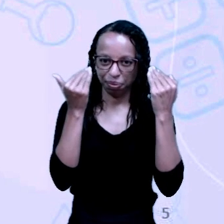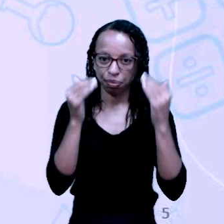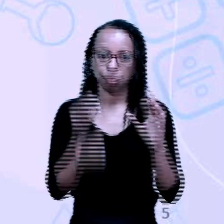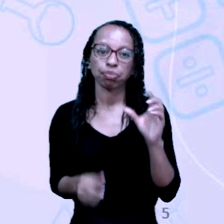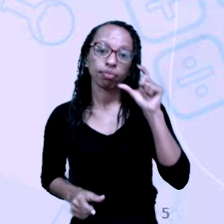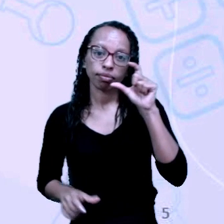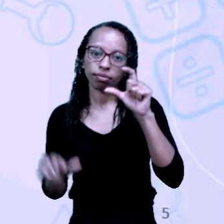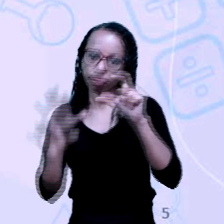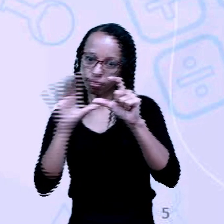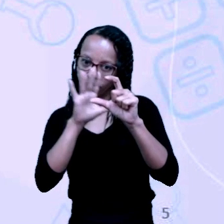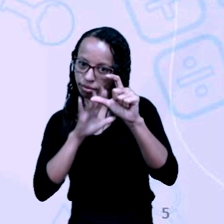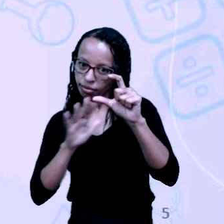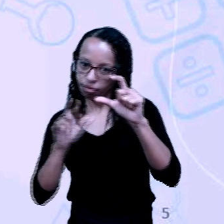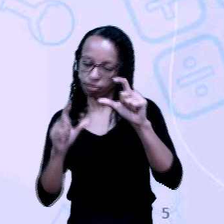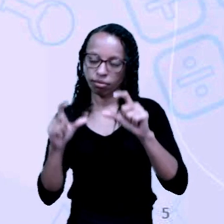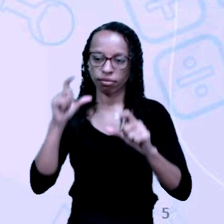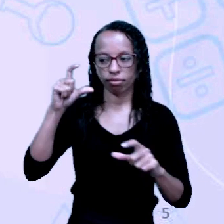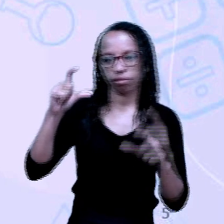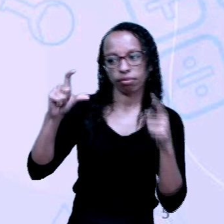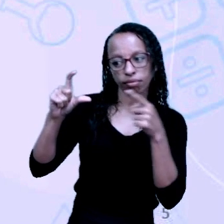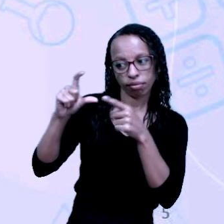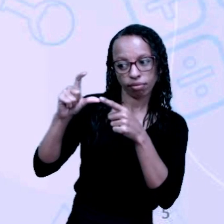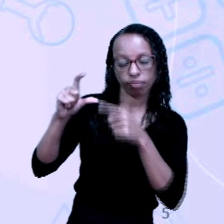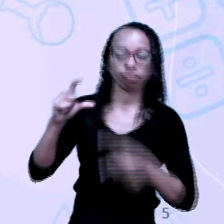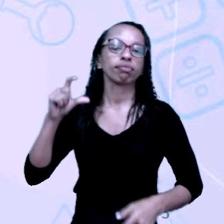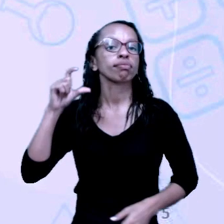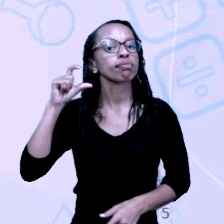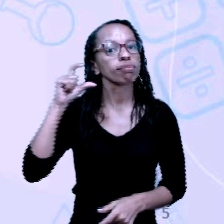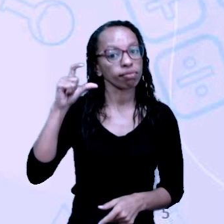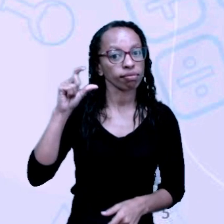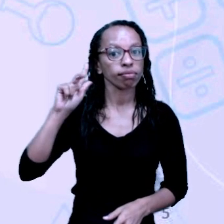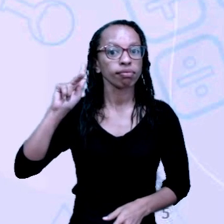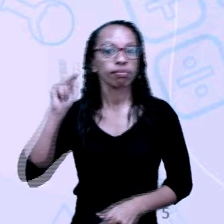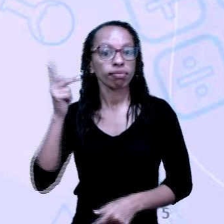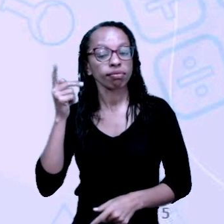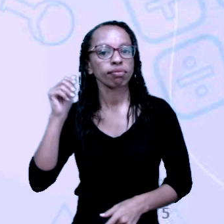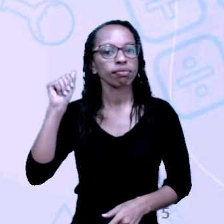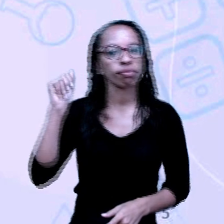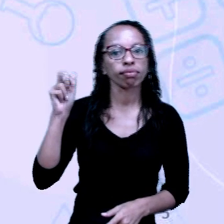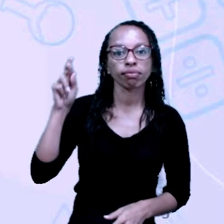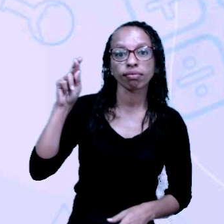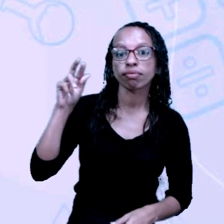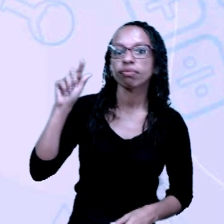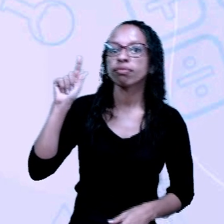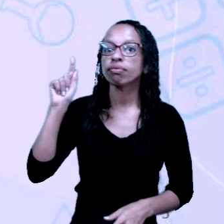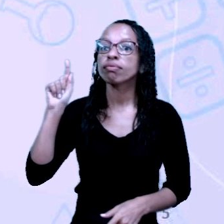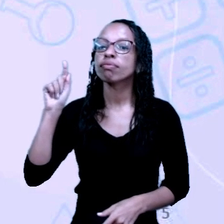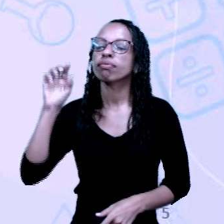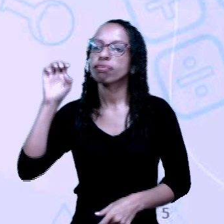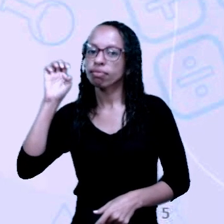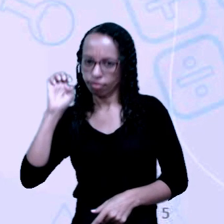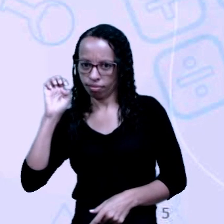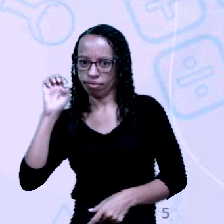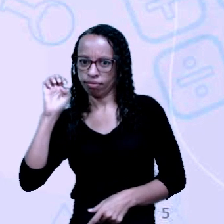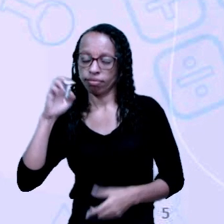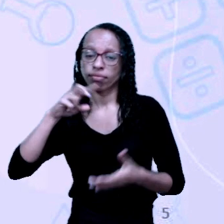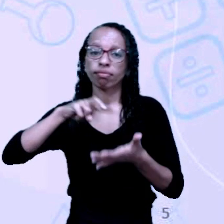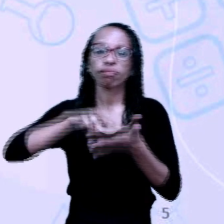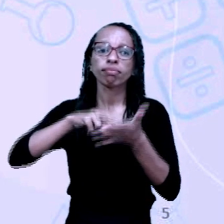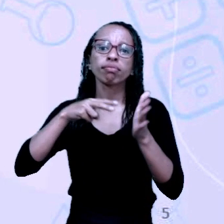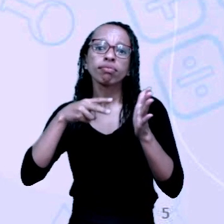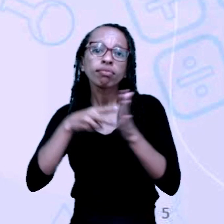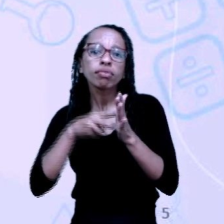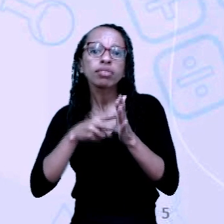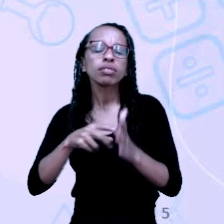charge vem de uma palavra francesa chamada charge, que quer dizer carga, exagero, crítica